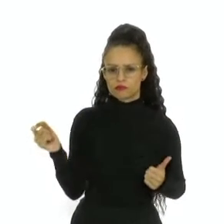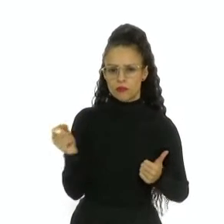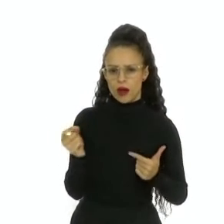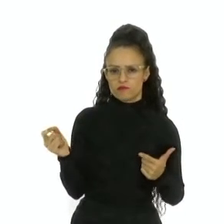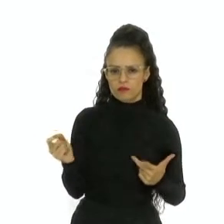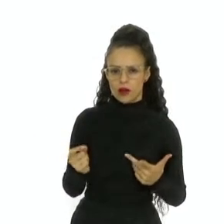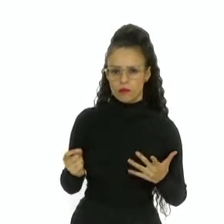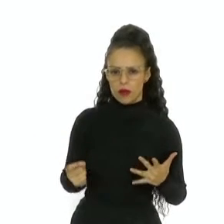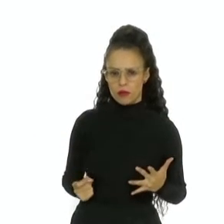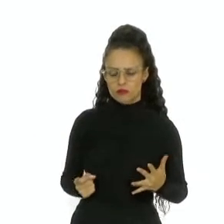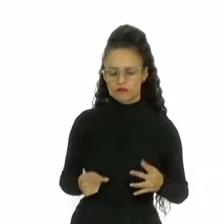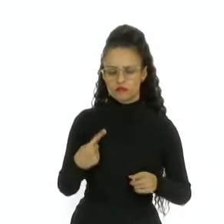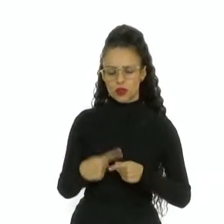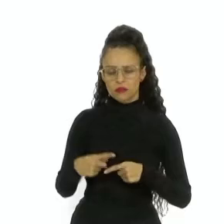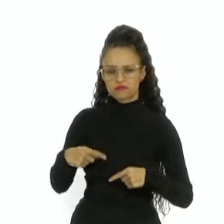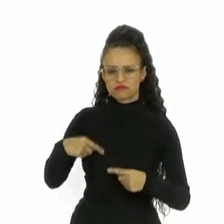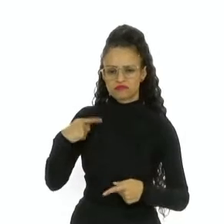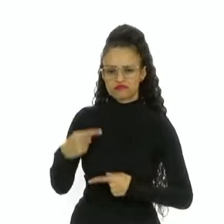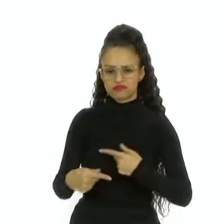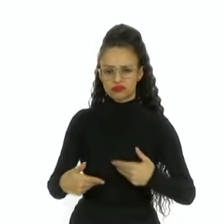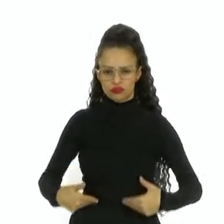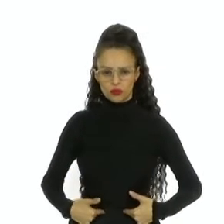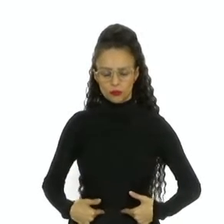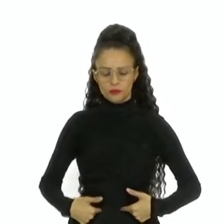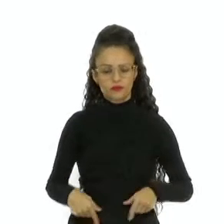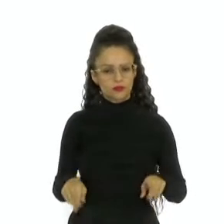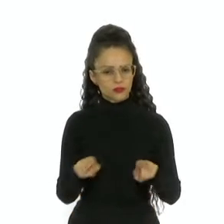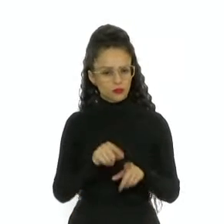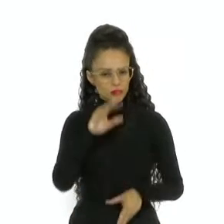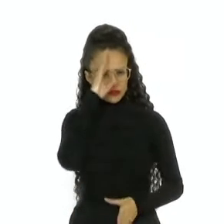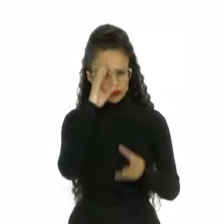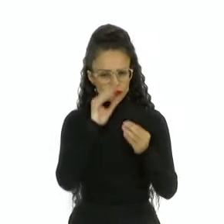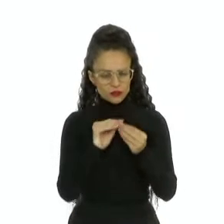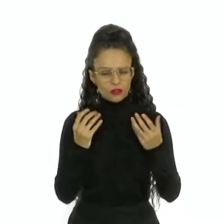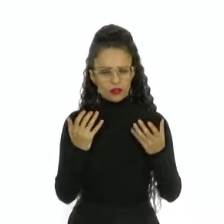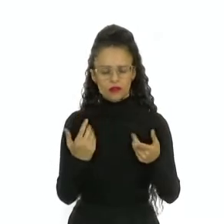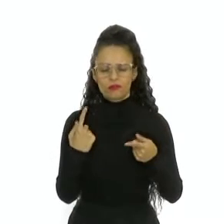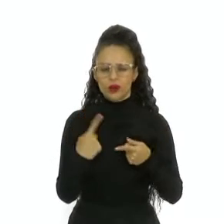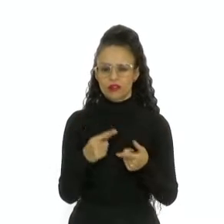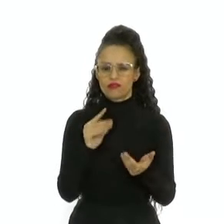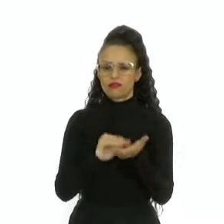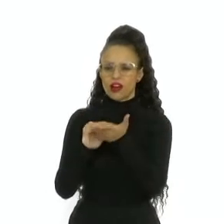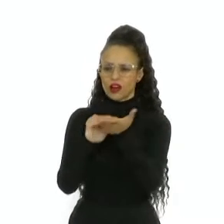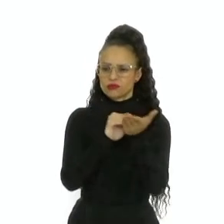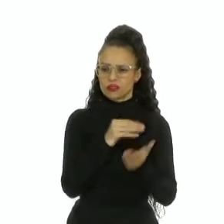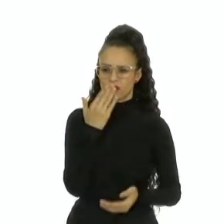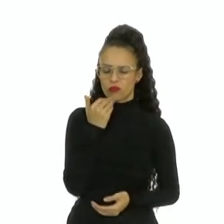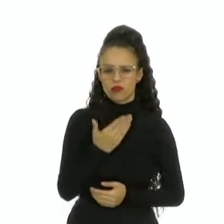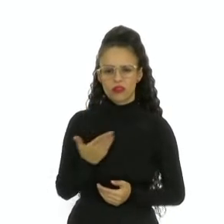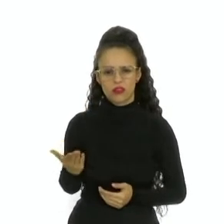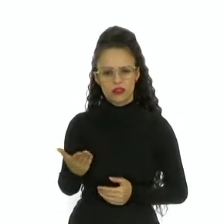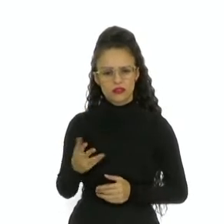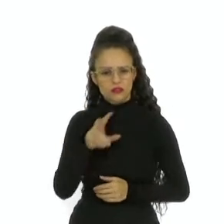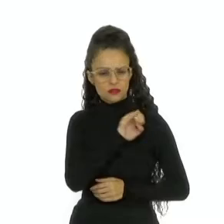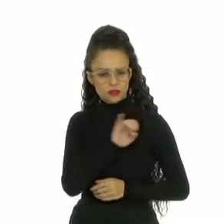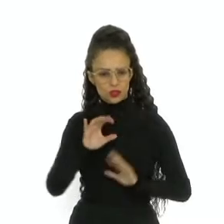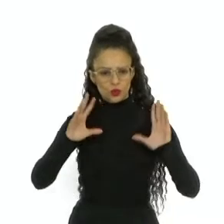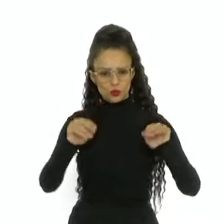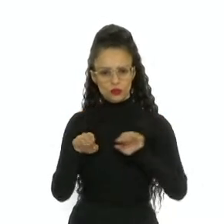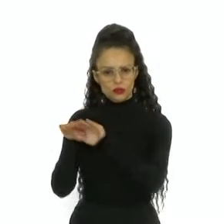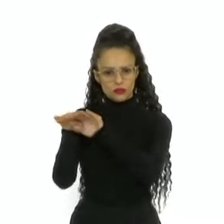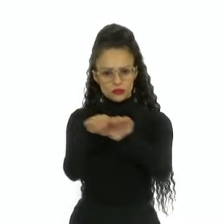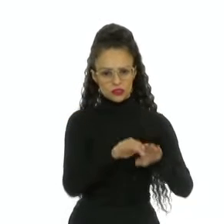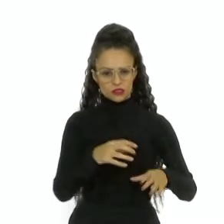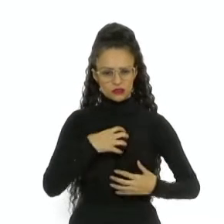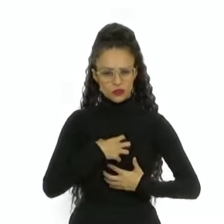a origem do seu nome. Entender também por quê? Falta tanto de comer, se todo mundo é igual. Chega